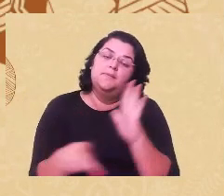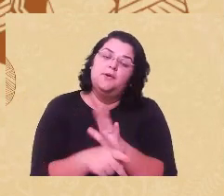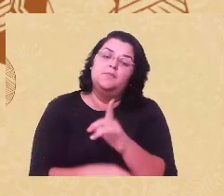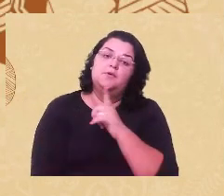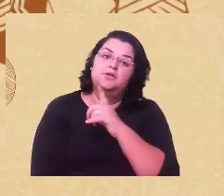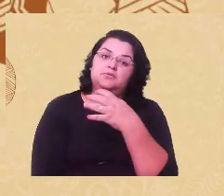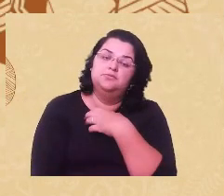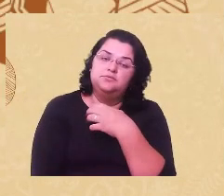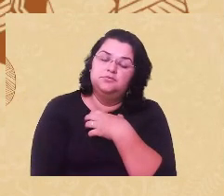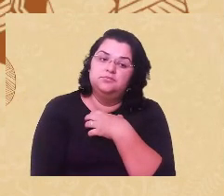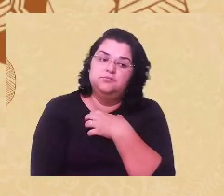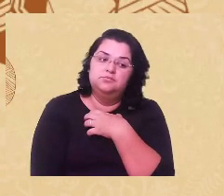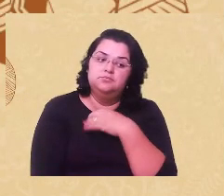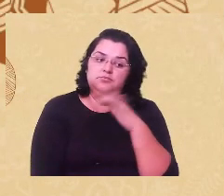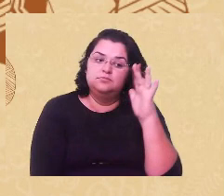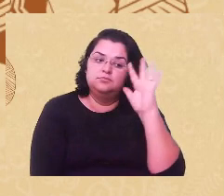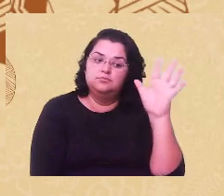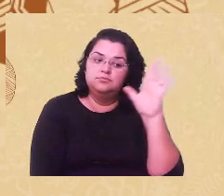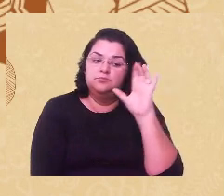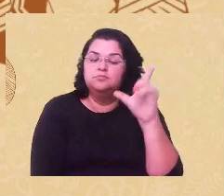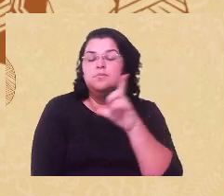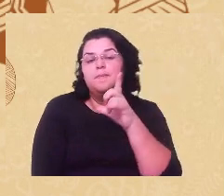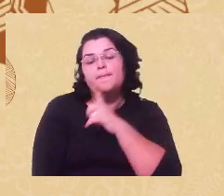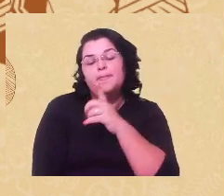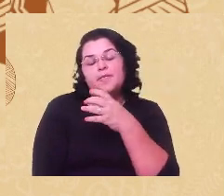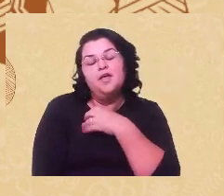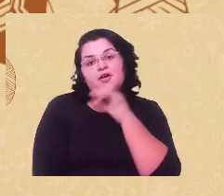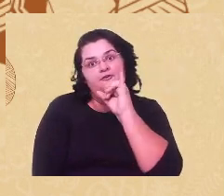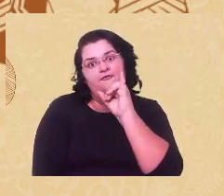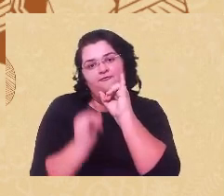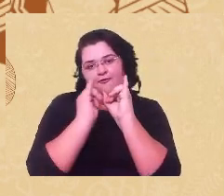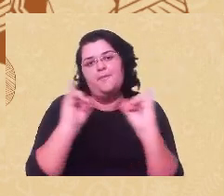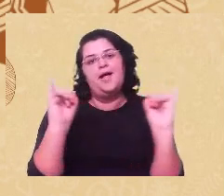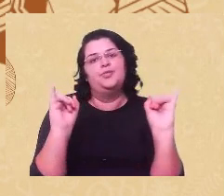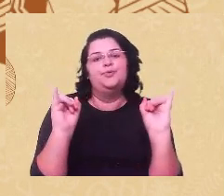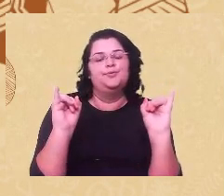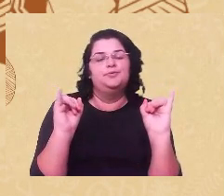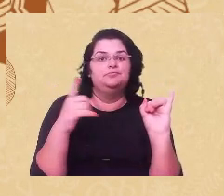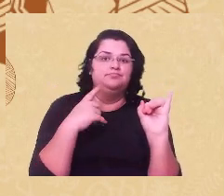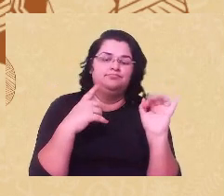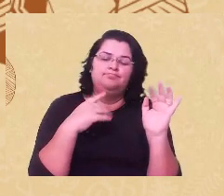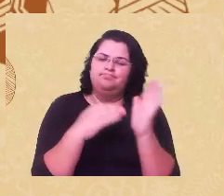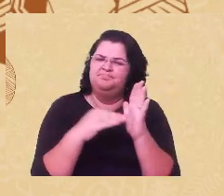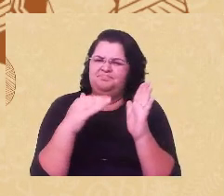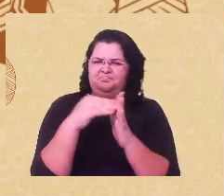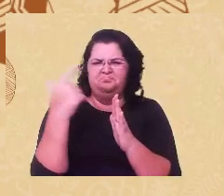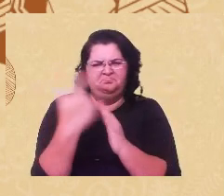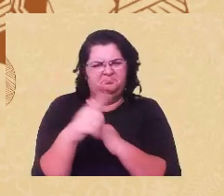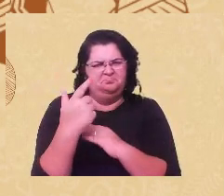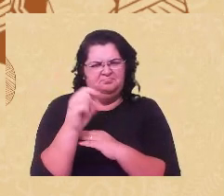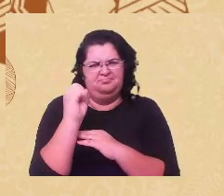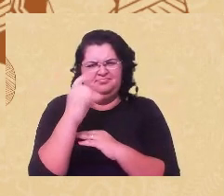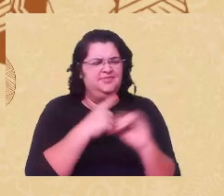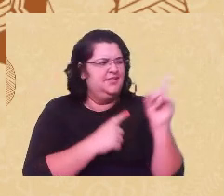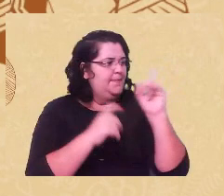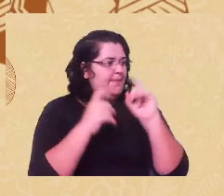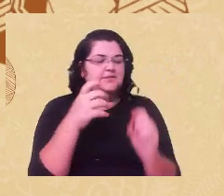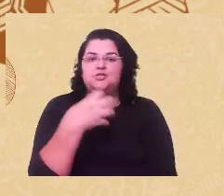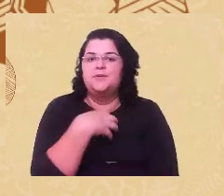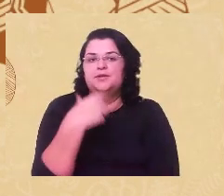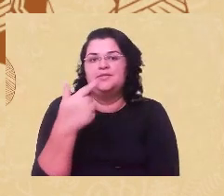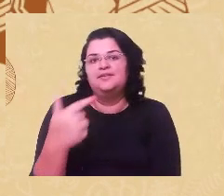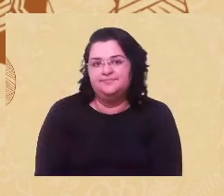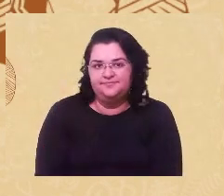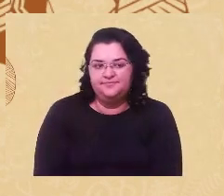definitivamente minuciosamente informado, bem como nada deve ser feito sem o seu estresse com o sentimento. Eu